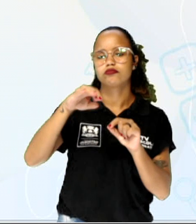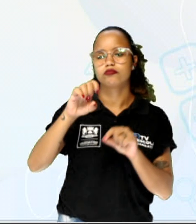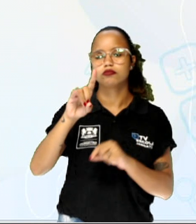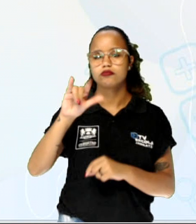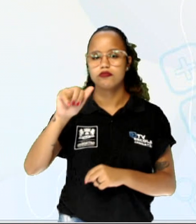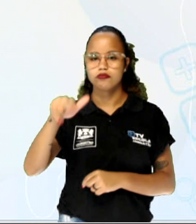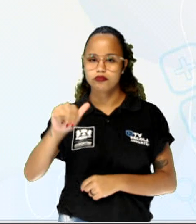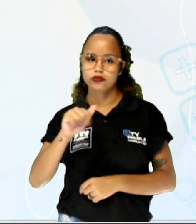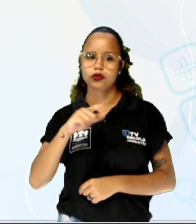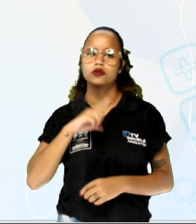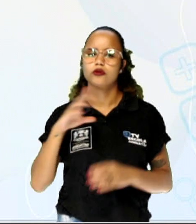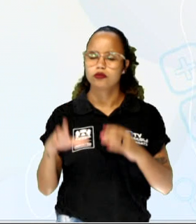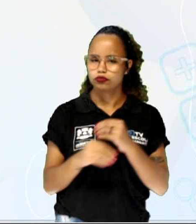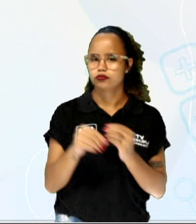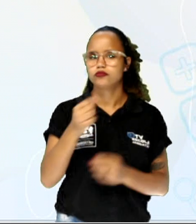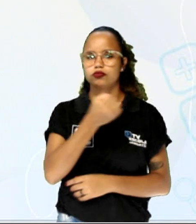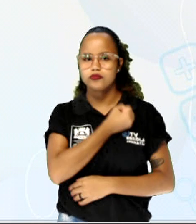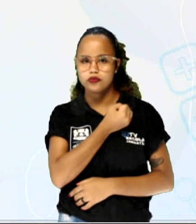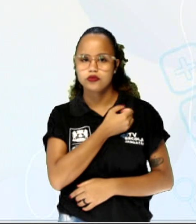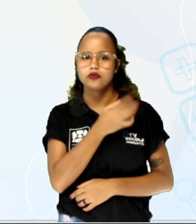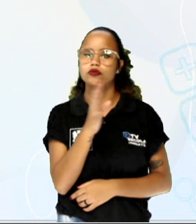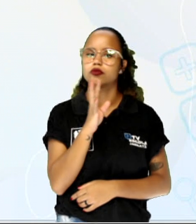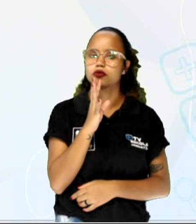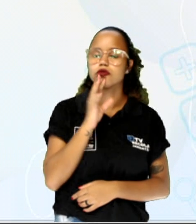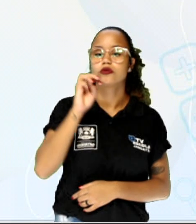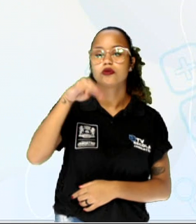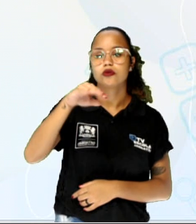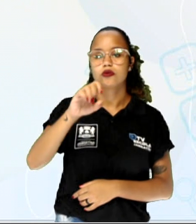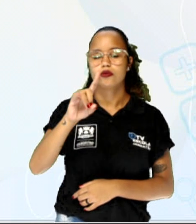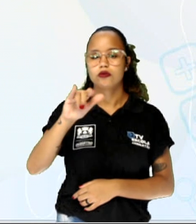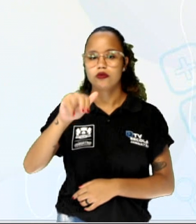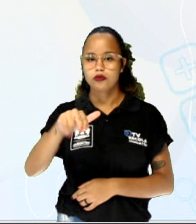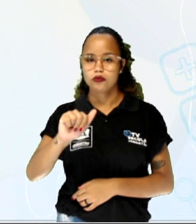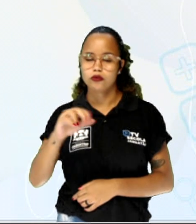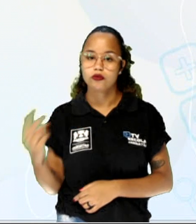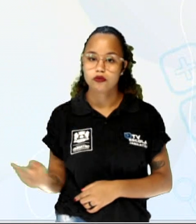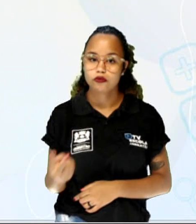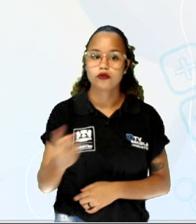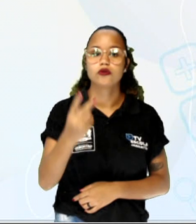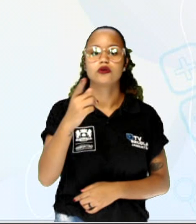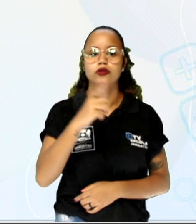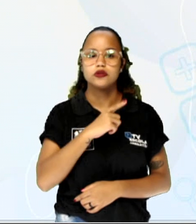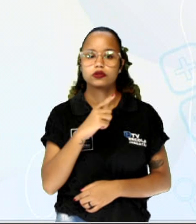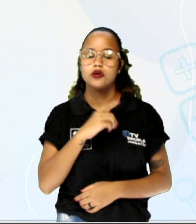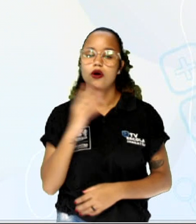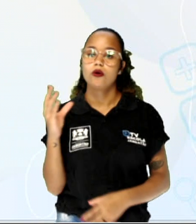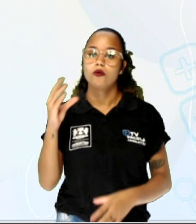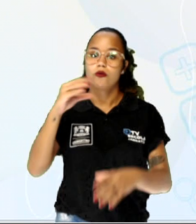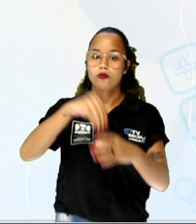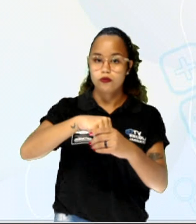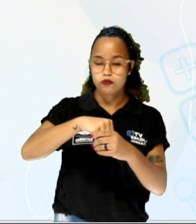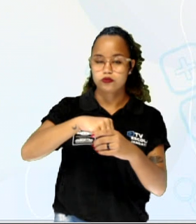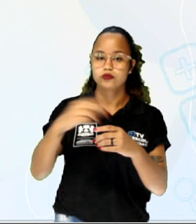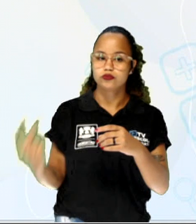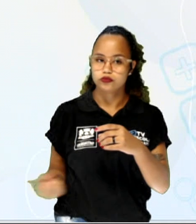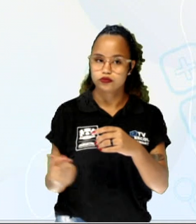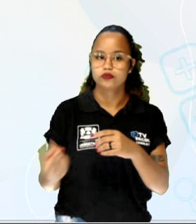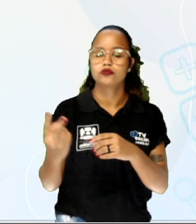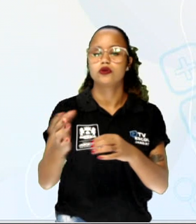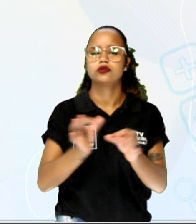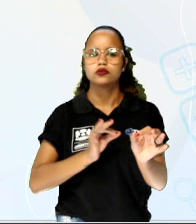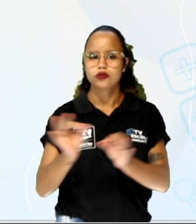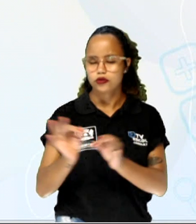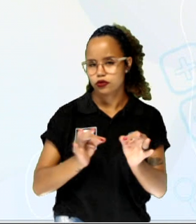Dado um conjunto numérico, conhecemos como mediana o valor que ocupa a posição central dos valores quando